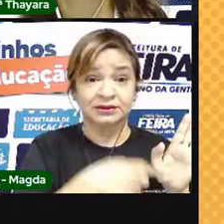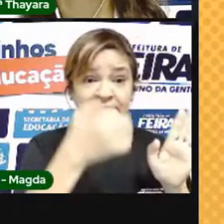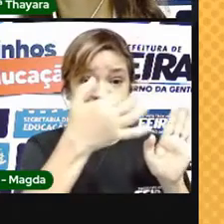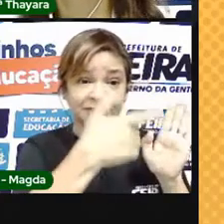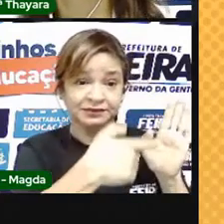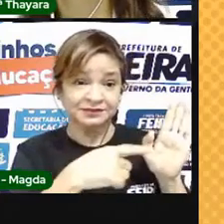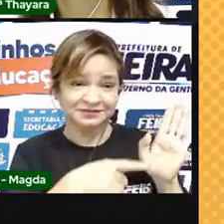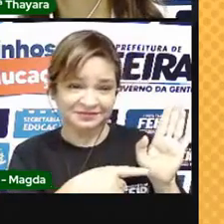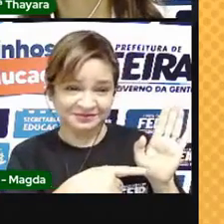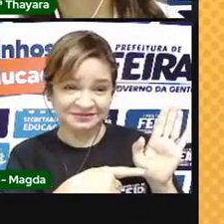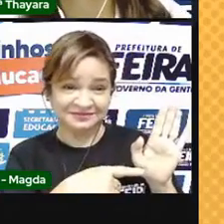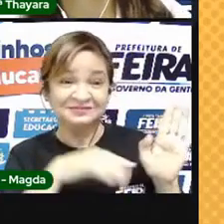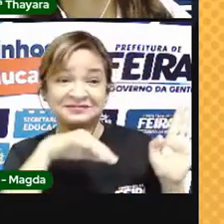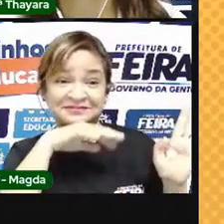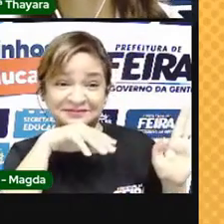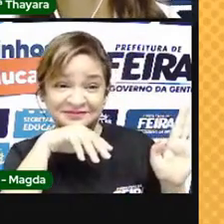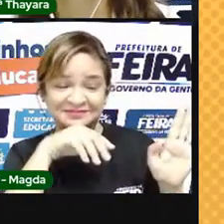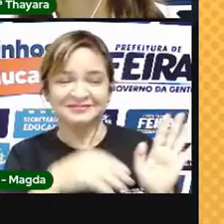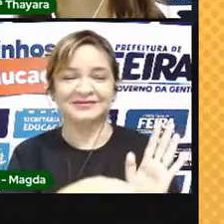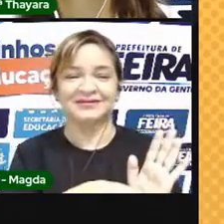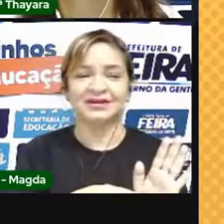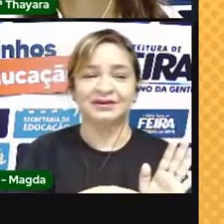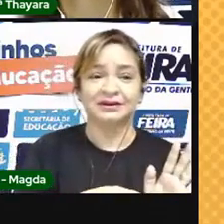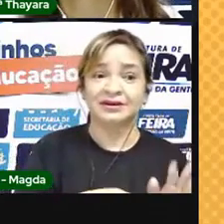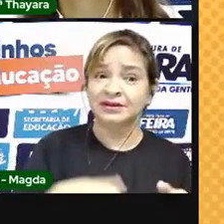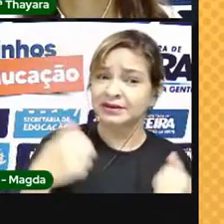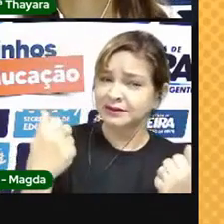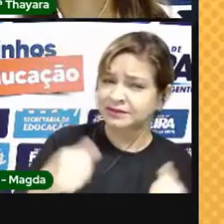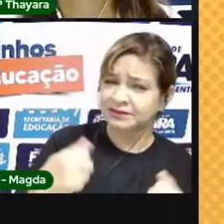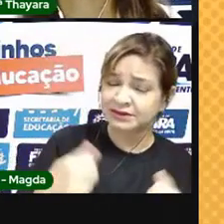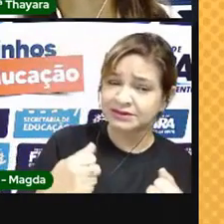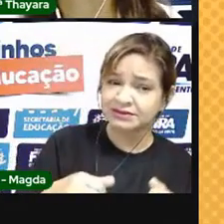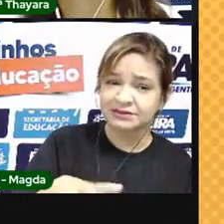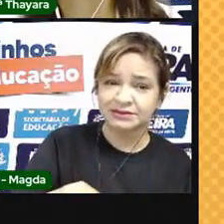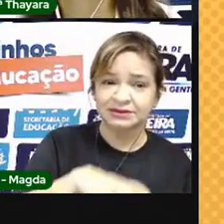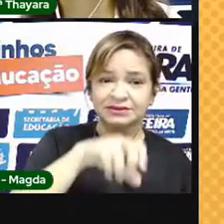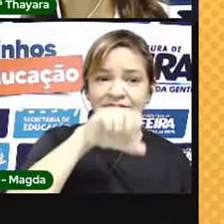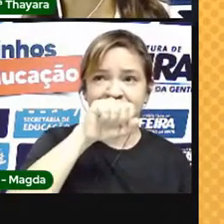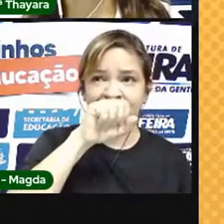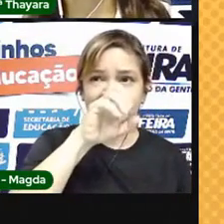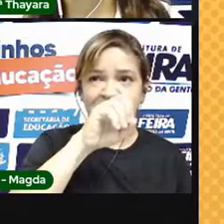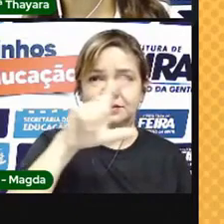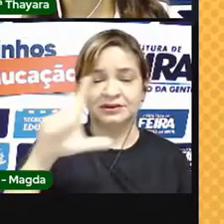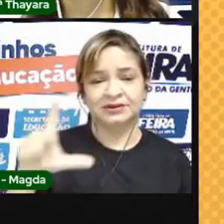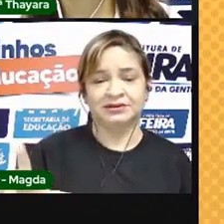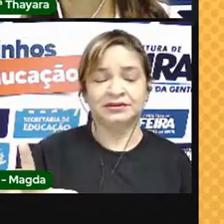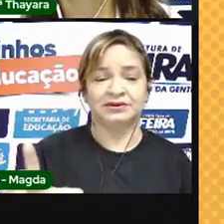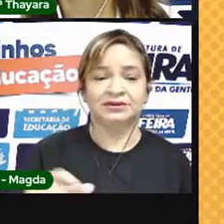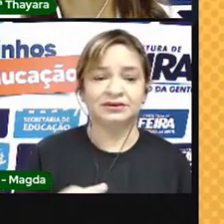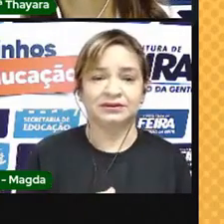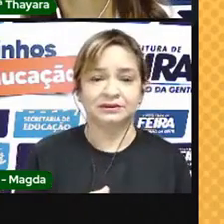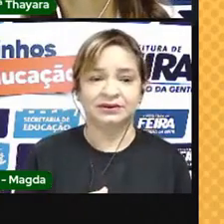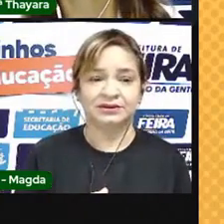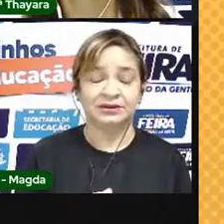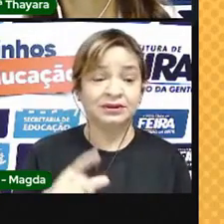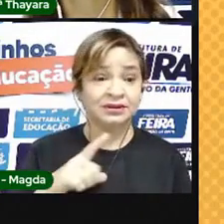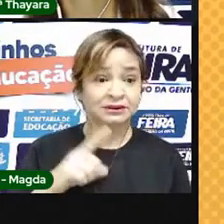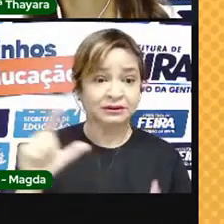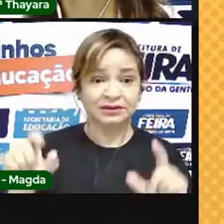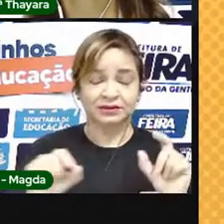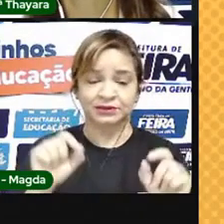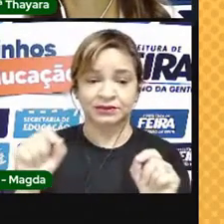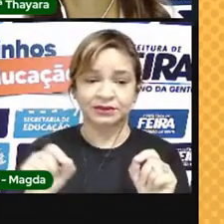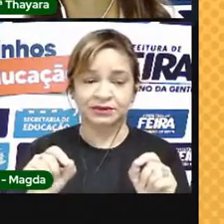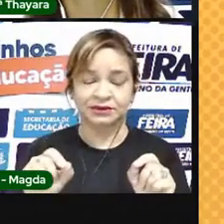vaquinha aqui. A vaca é um animal e ela precisa muito desse oxigênio. Aqui a gente tem o